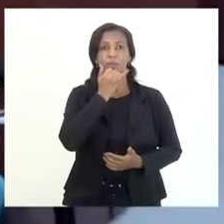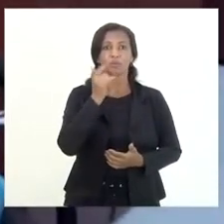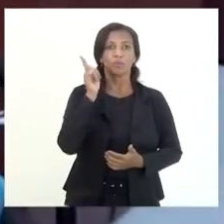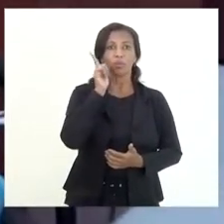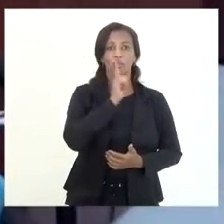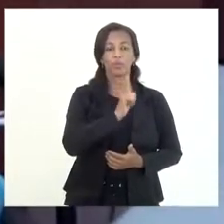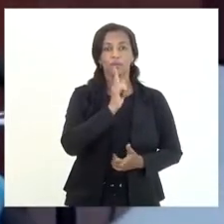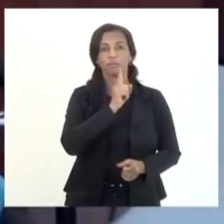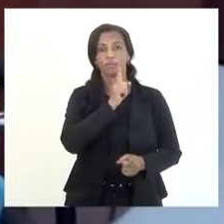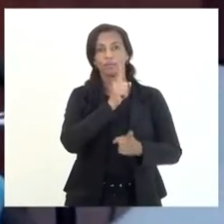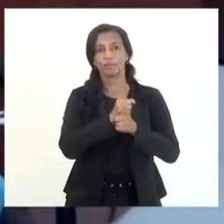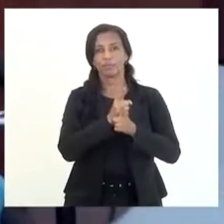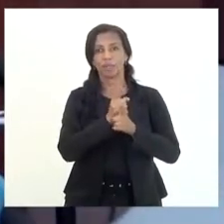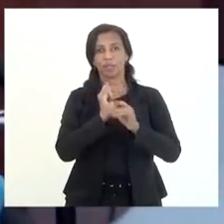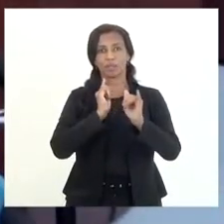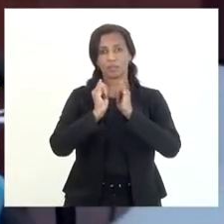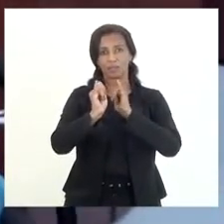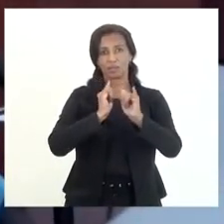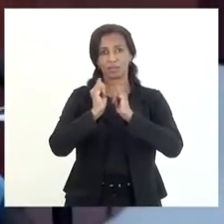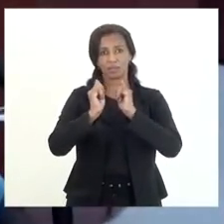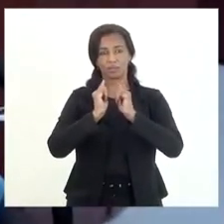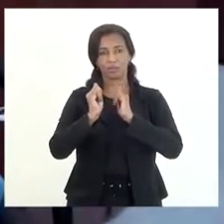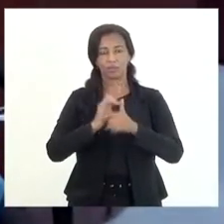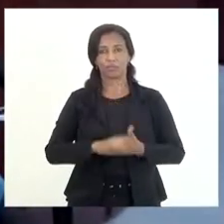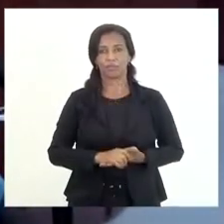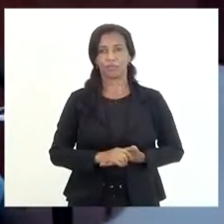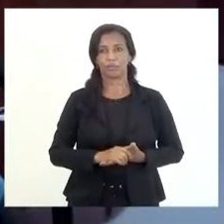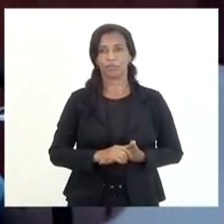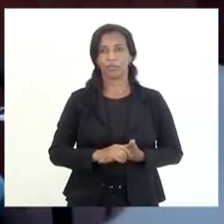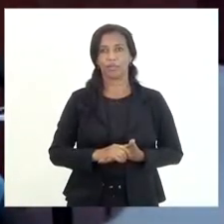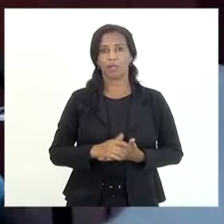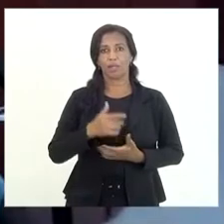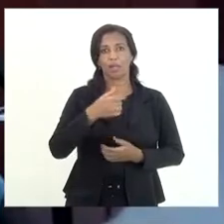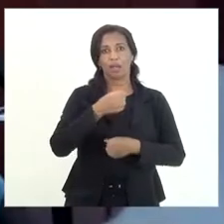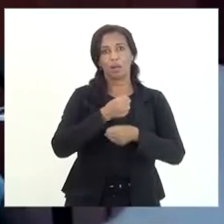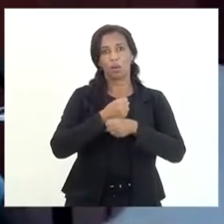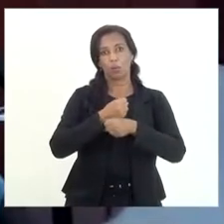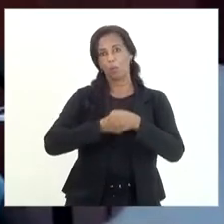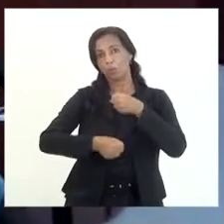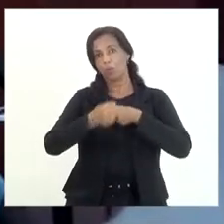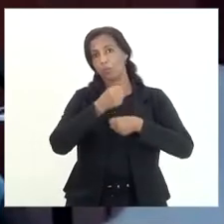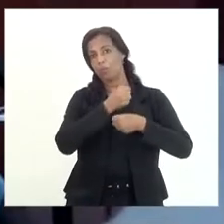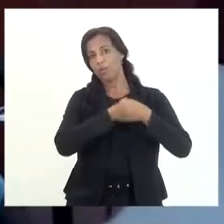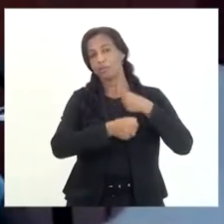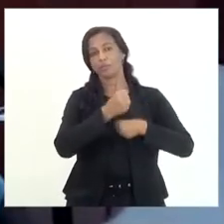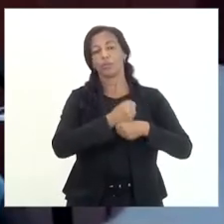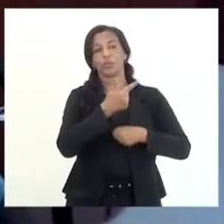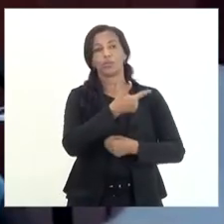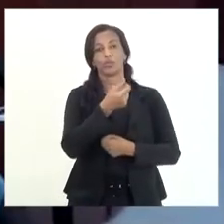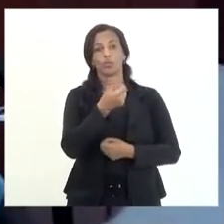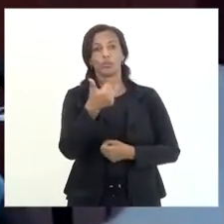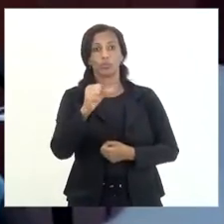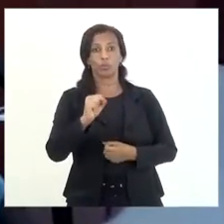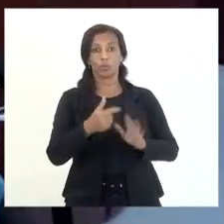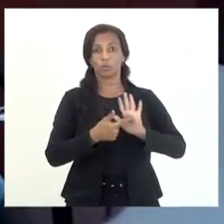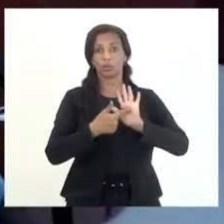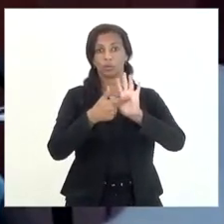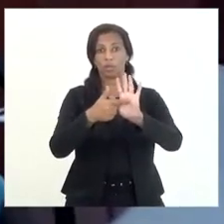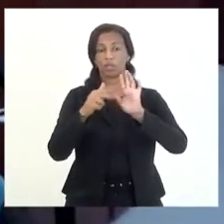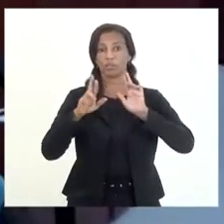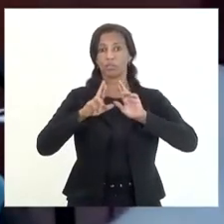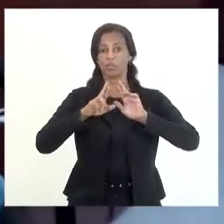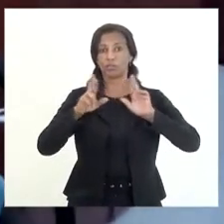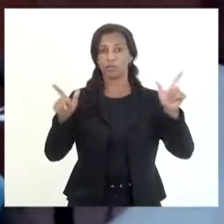achar as informações relativas ao ano de 2018 para tentar demonstrar a